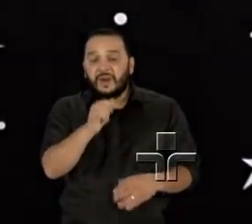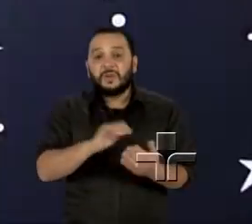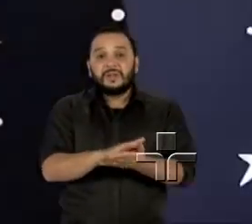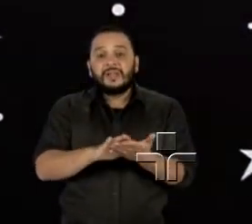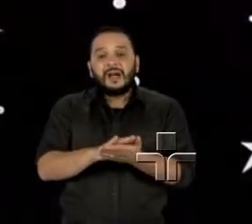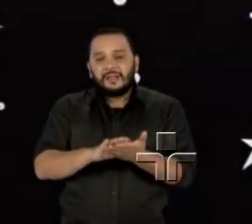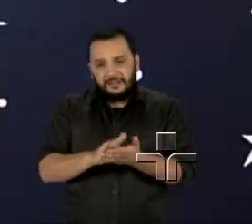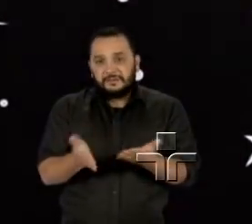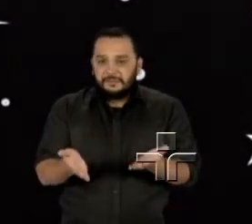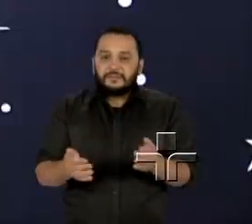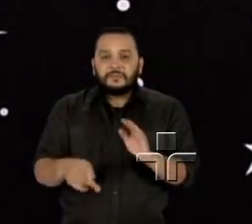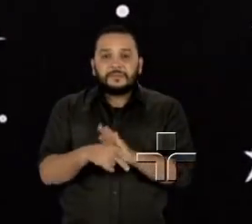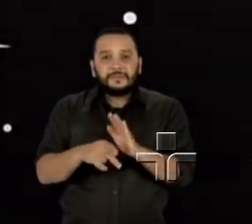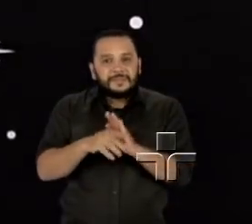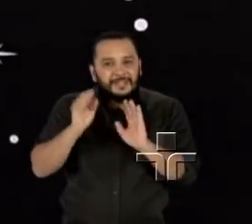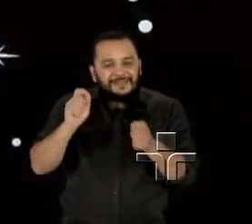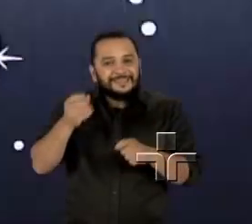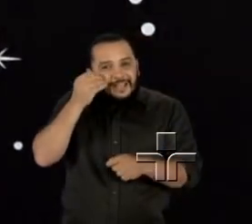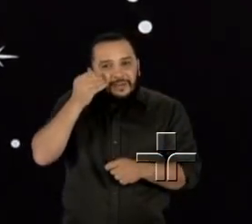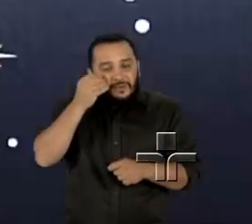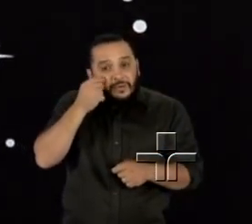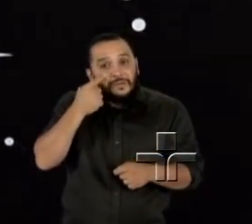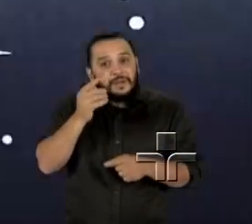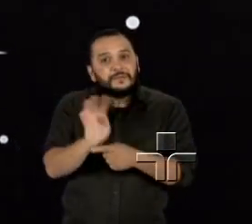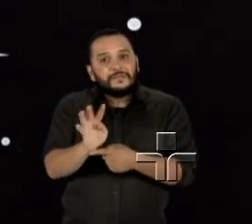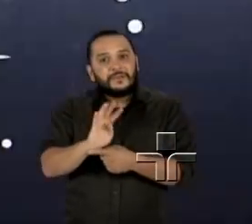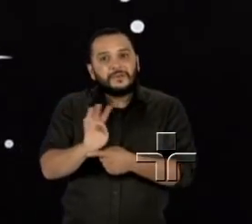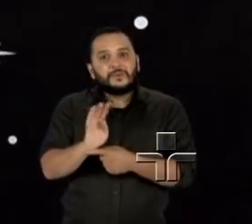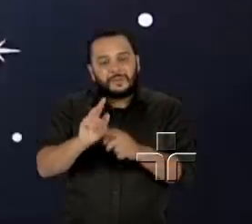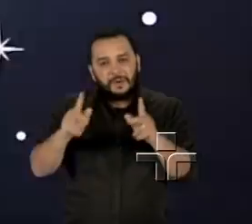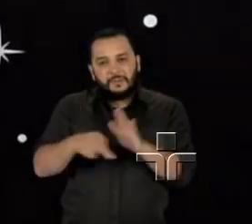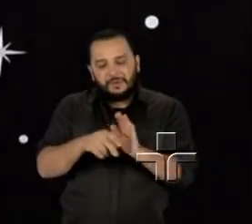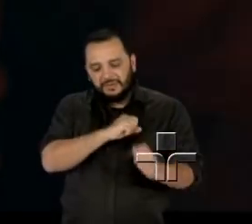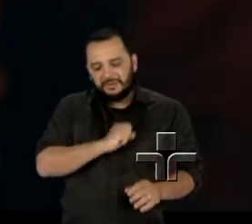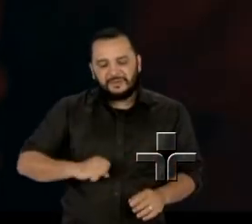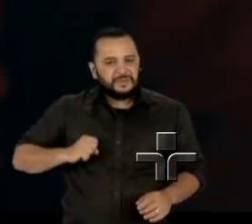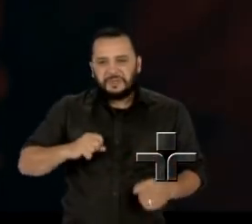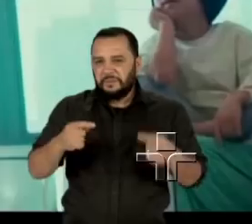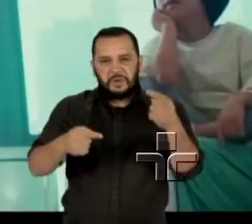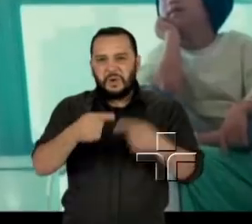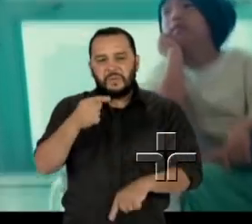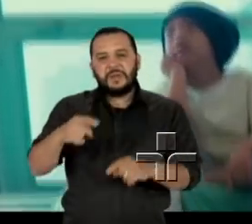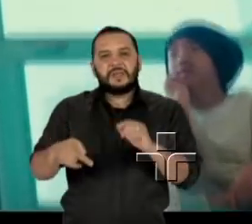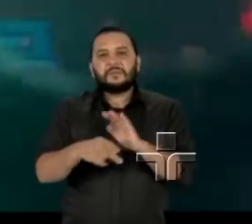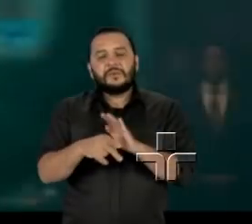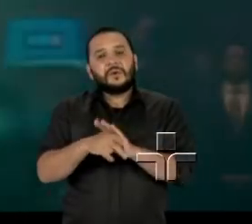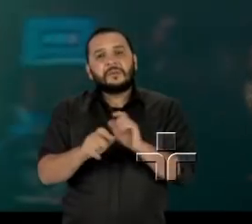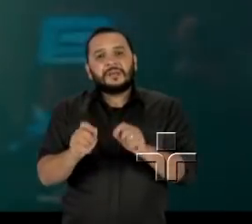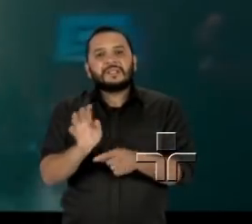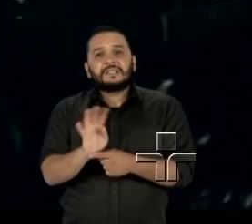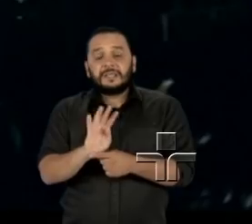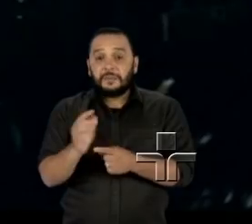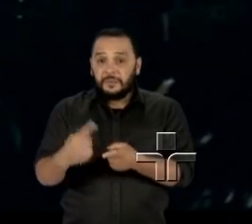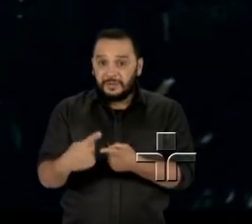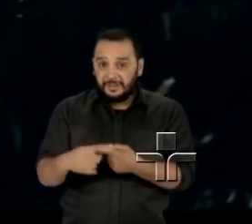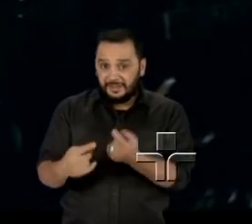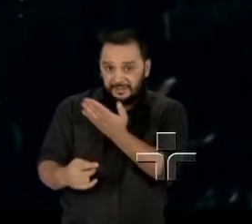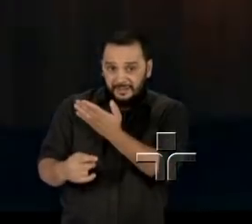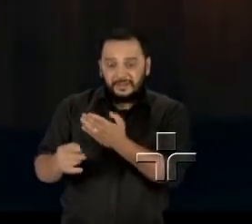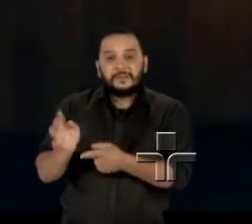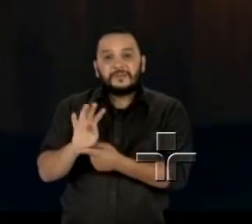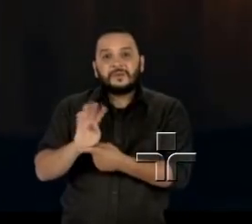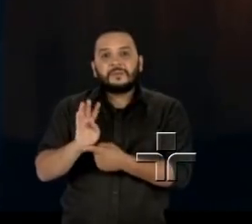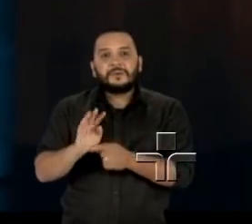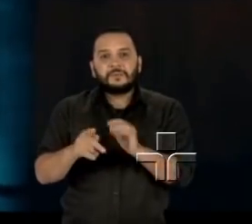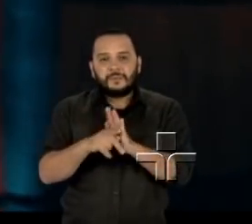Guardian, que já tentou ver esses filmes, como os da Marvel, mas eles não são cinema. Os comentários foram inspirados na última versão do filme